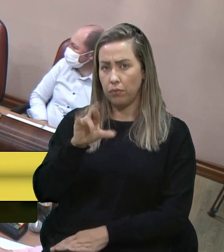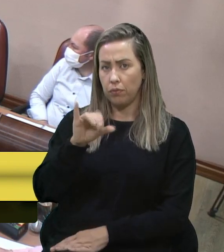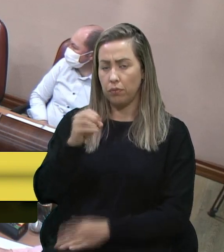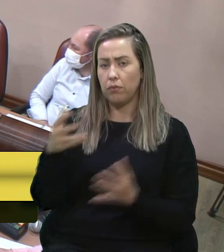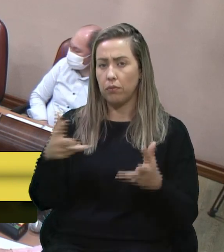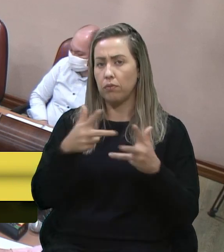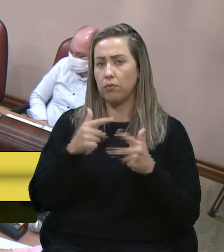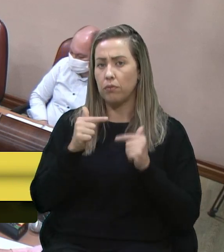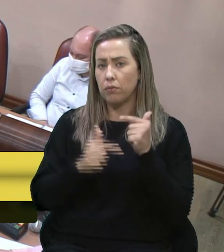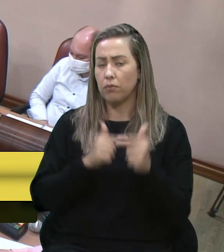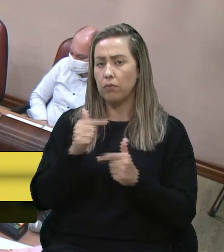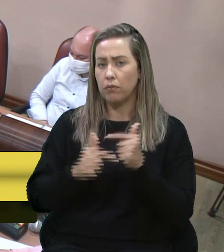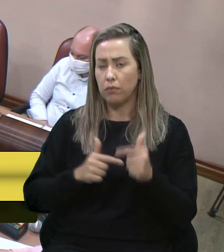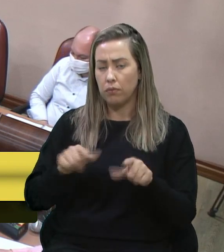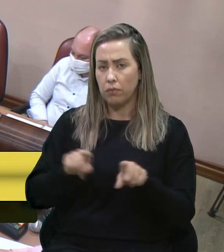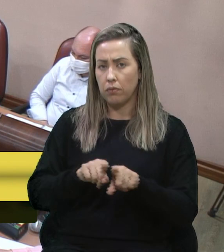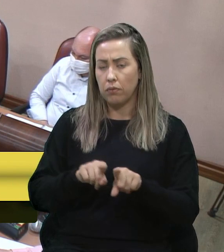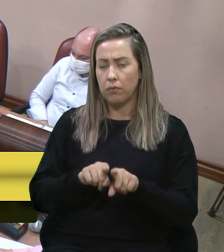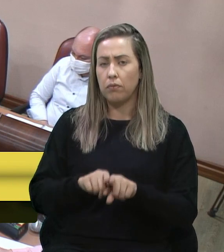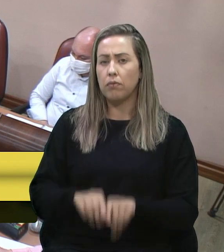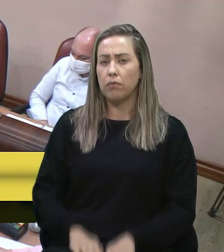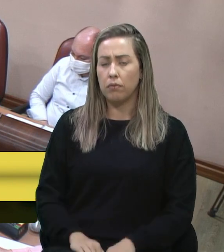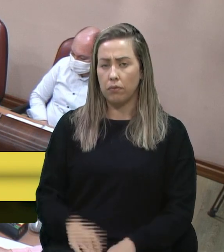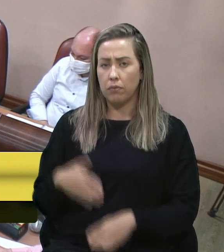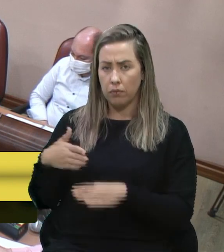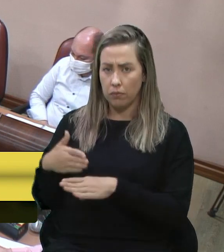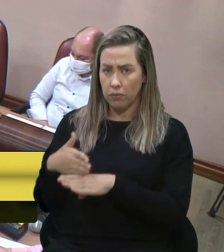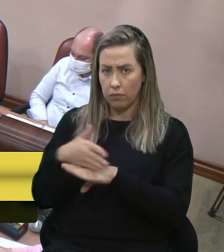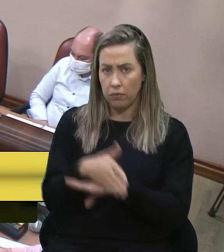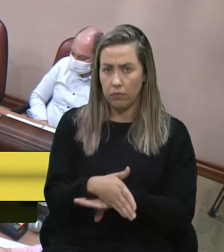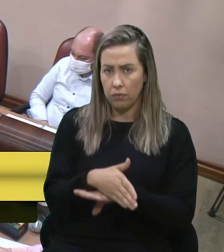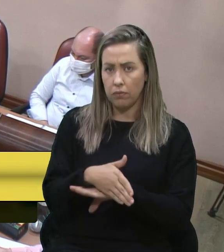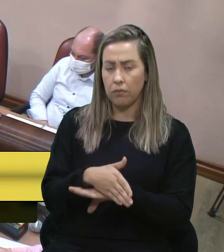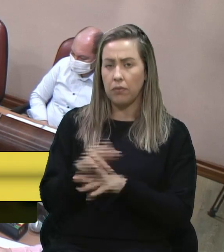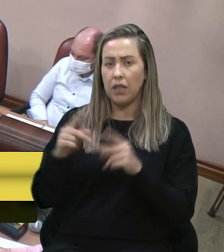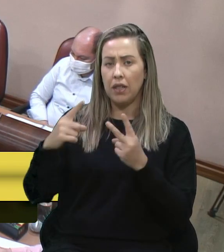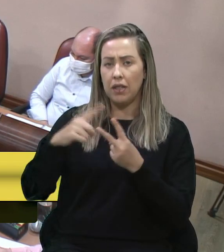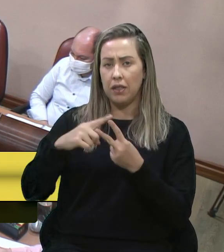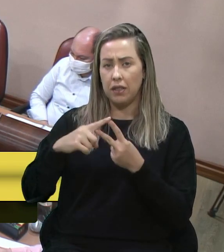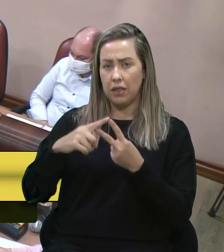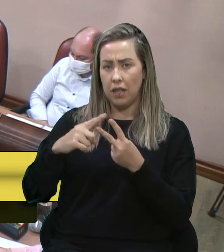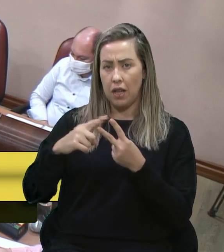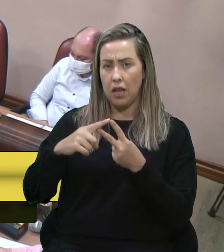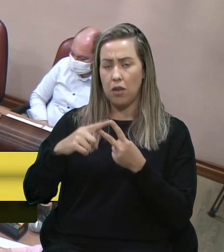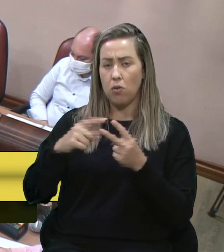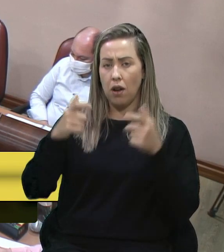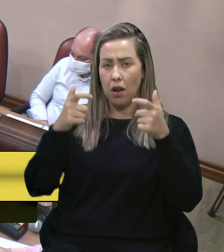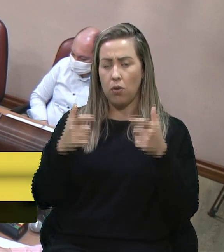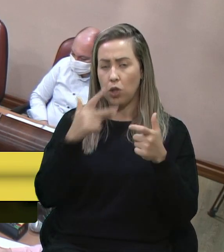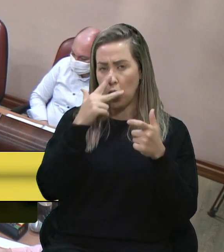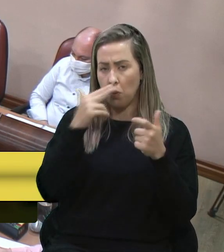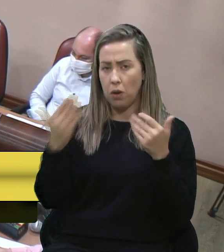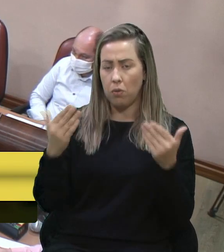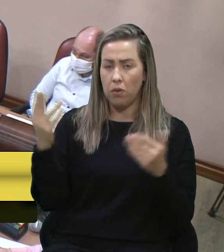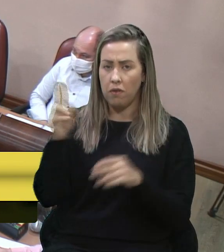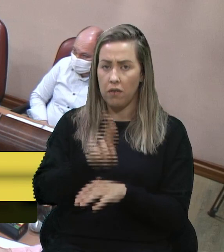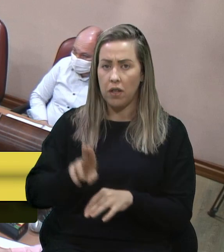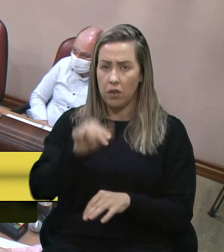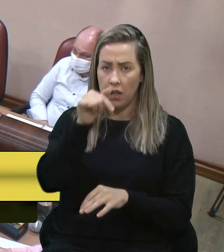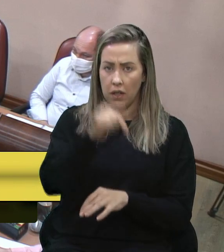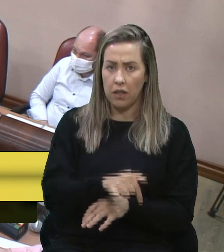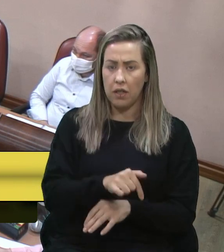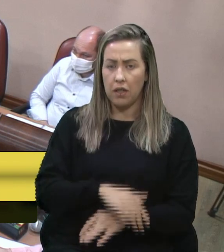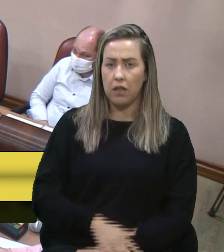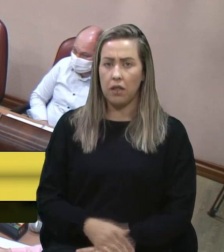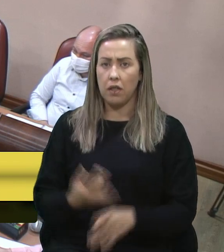trabalho junto com o Henrique, lá na SEMA, estivemos lá em Esteio, onde foi implantado o castramóvel, então, vereador Lucas,